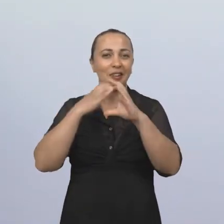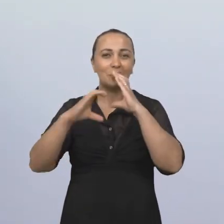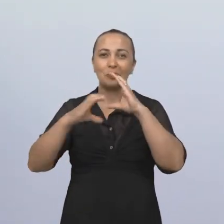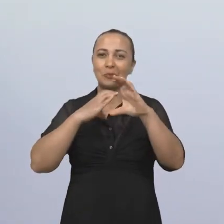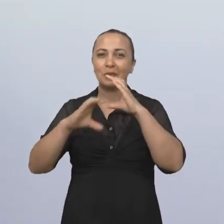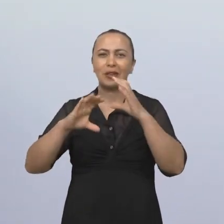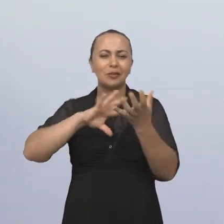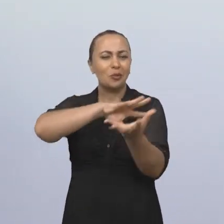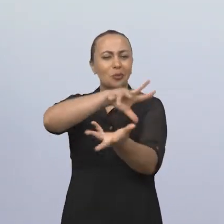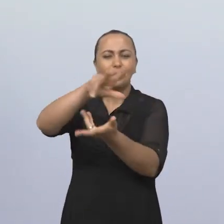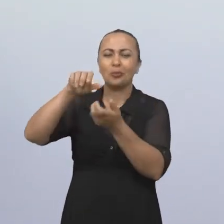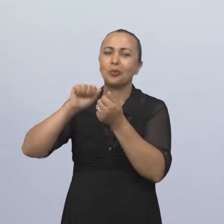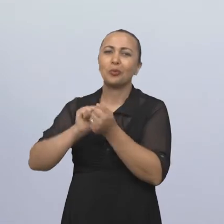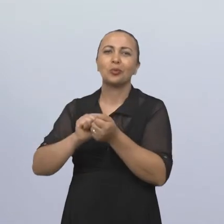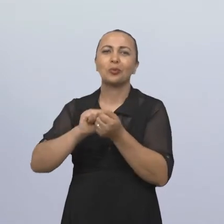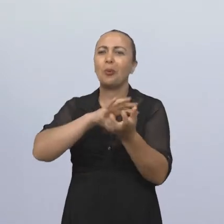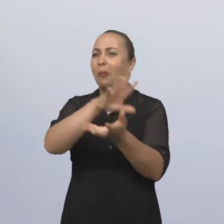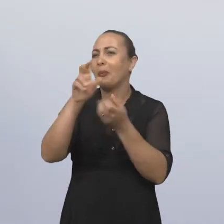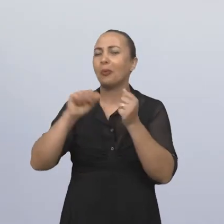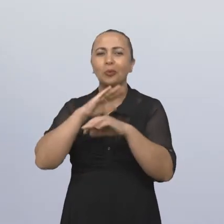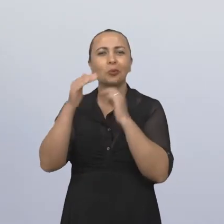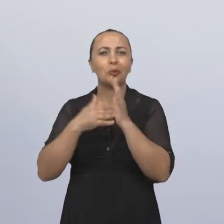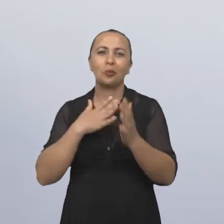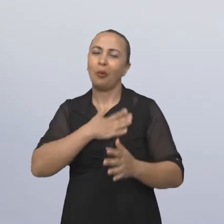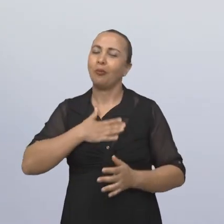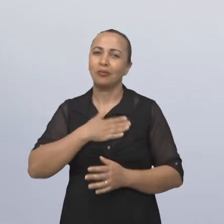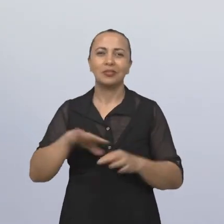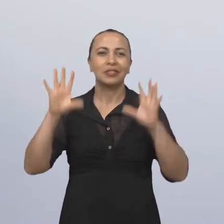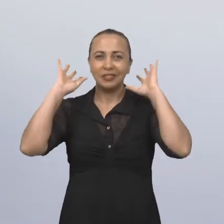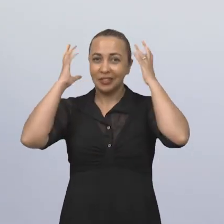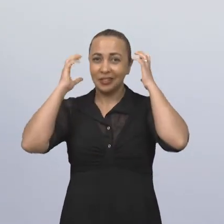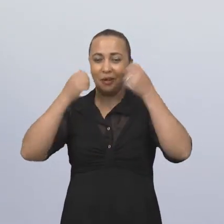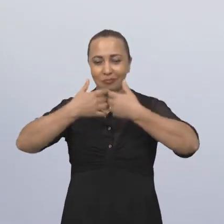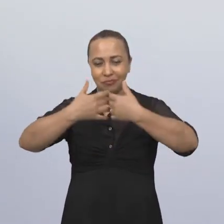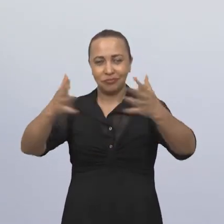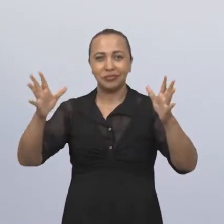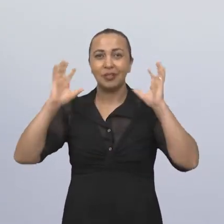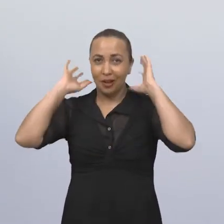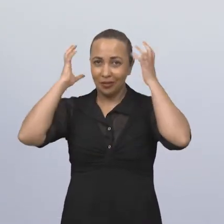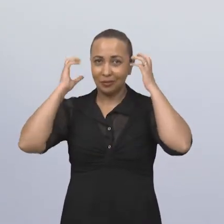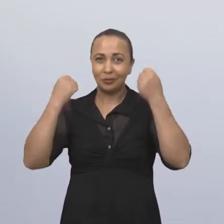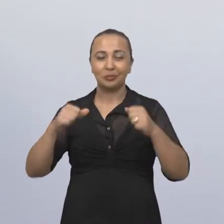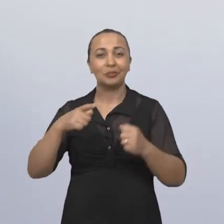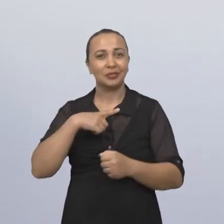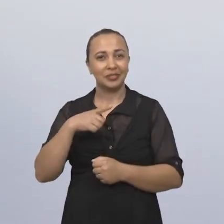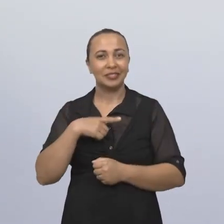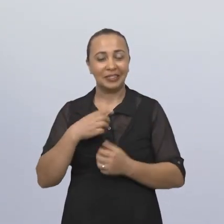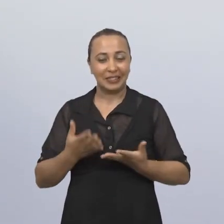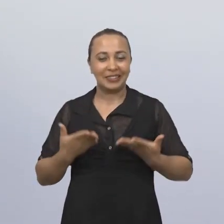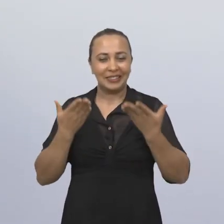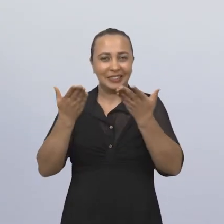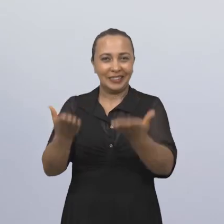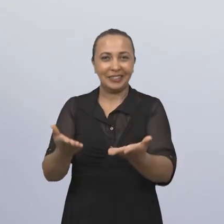comunicação do mundo, o mundo ainda fala pelo rádio. Então, essa abertura que o rádio pode dar para